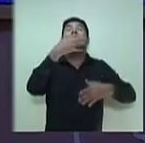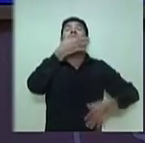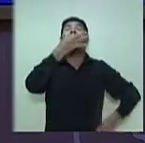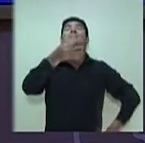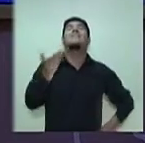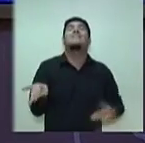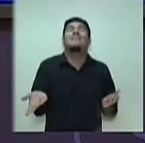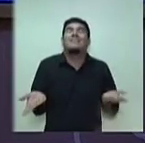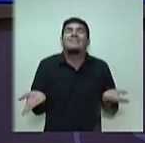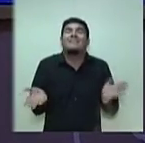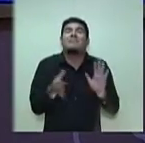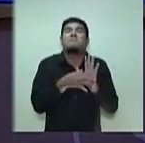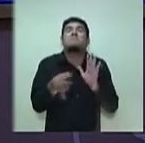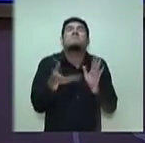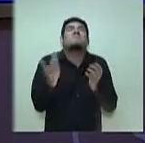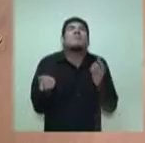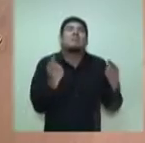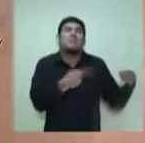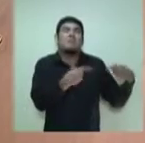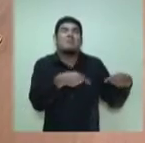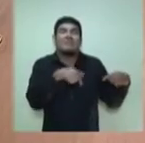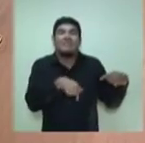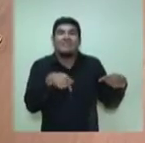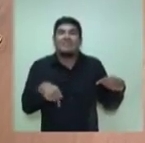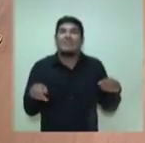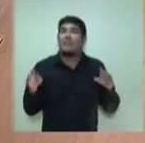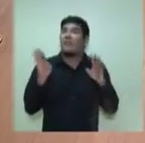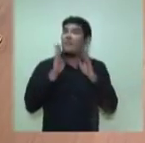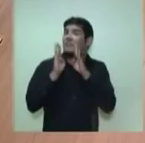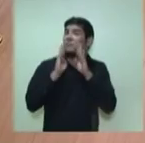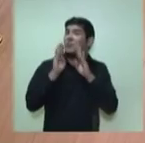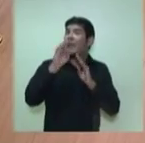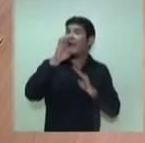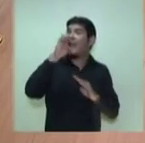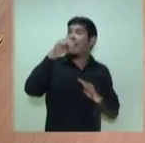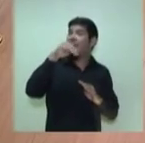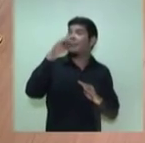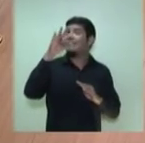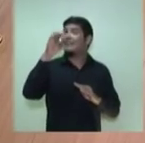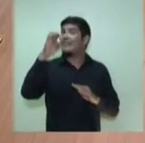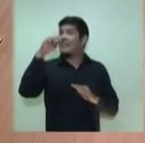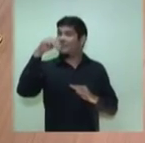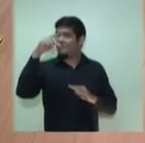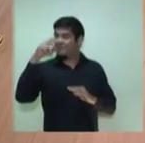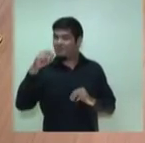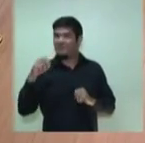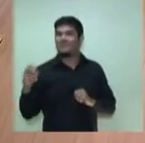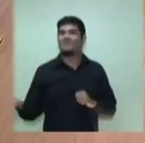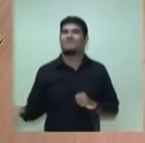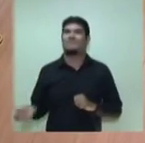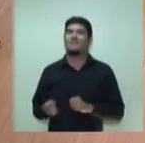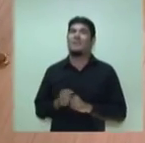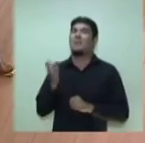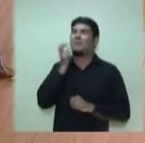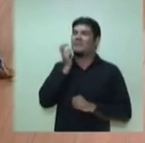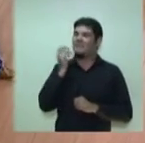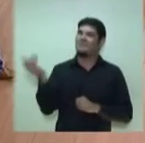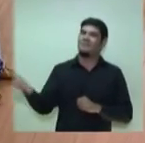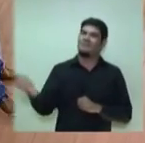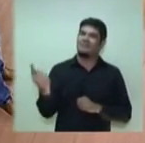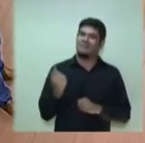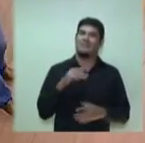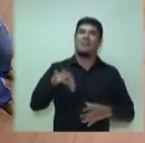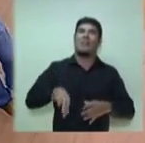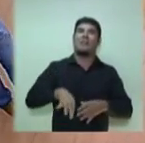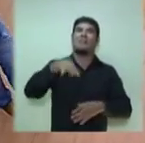sobre o debate e também sobre o que está sendo discutido aqui. Lembrando que é o Facebook do Em Tempo. Candidato Marcelo Ramos, por gentileza, venha até aqui. Sorteie mais